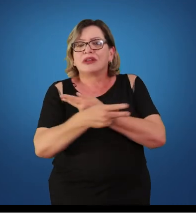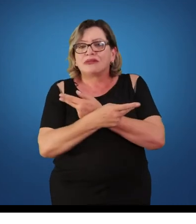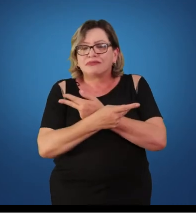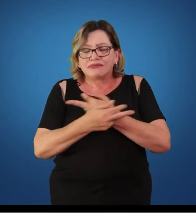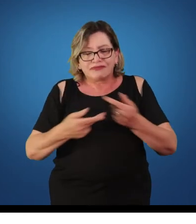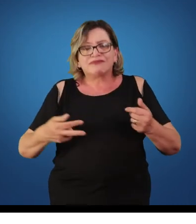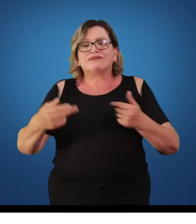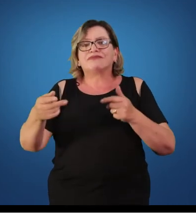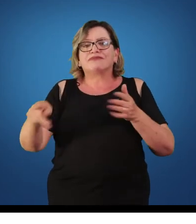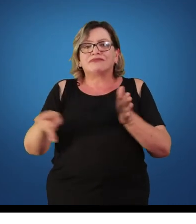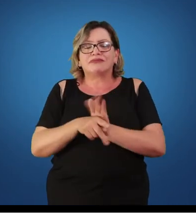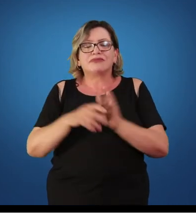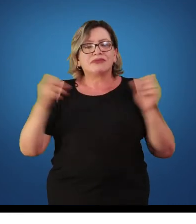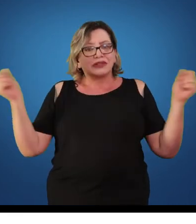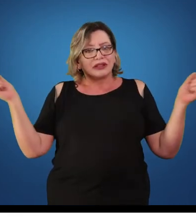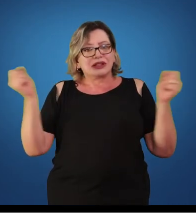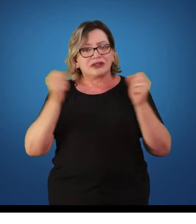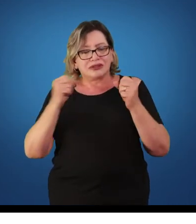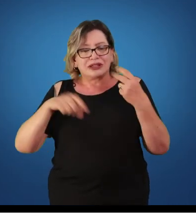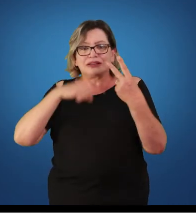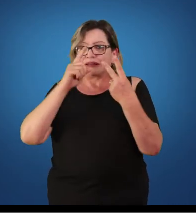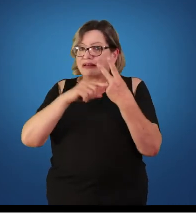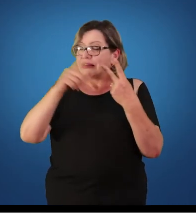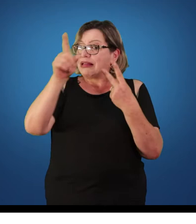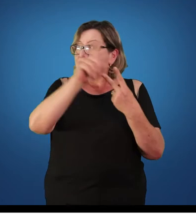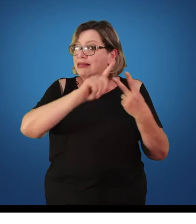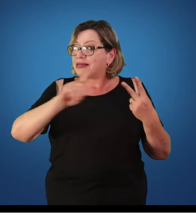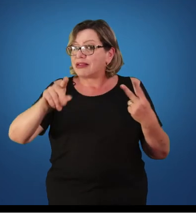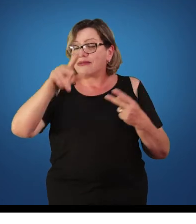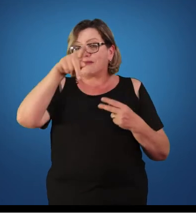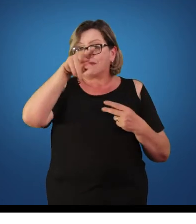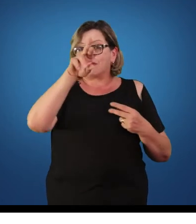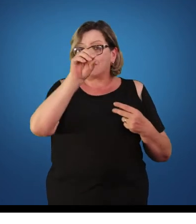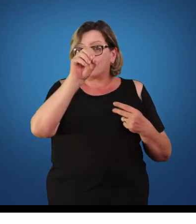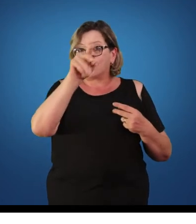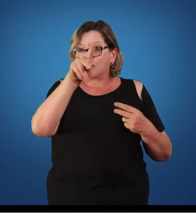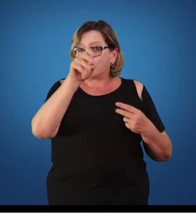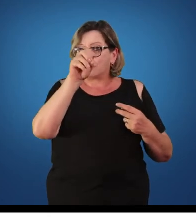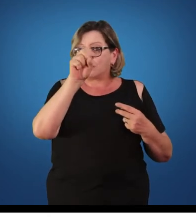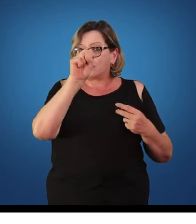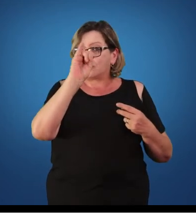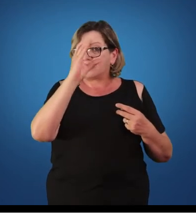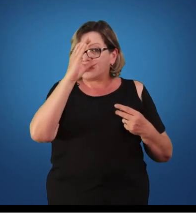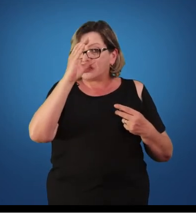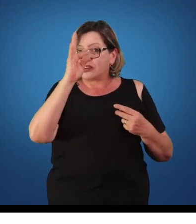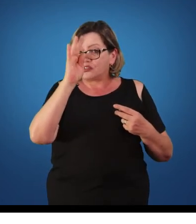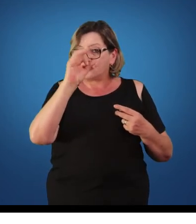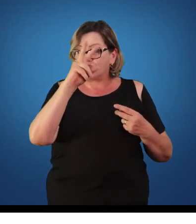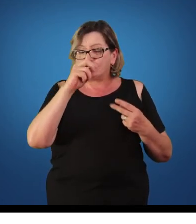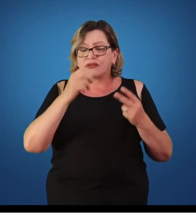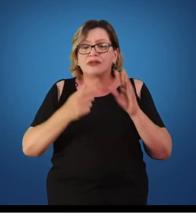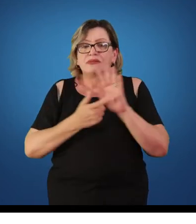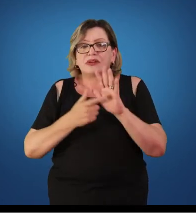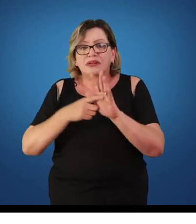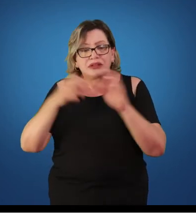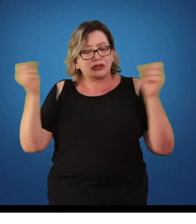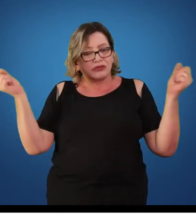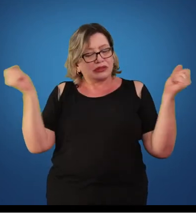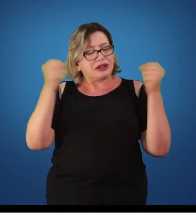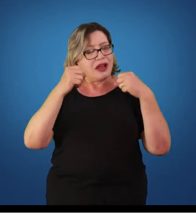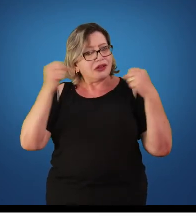abordagens não propositivas são aquelas que concebem a educação física sem estabelecer